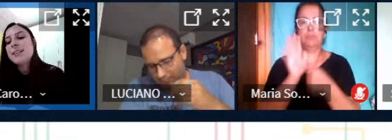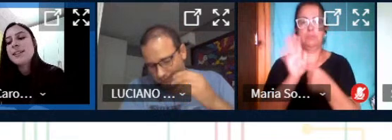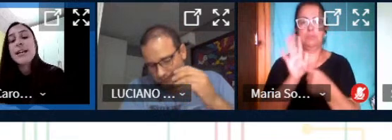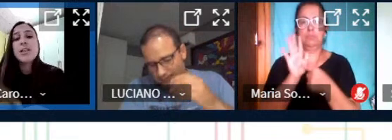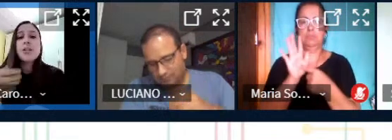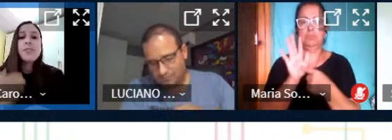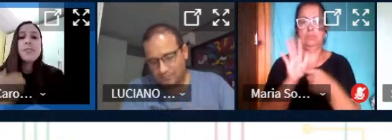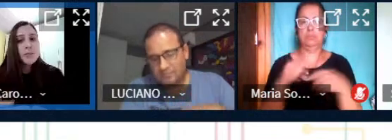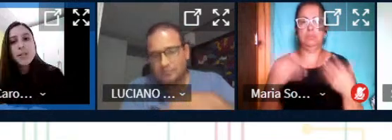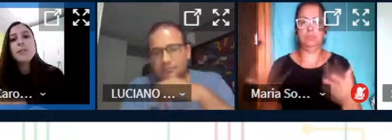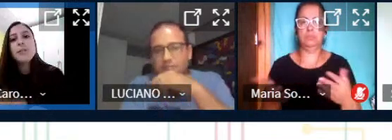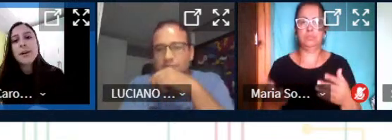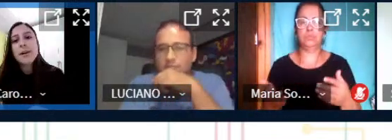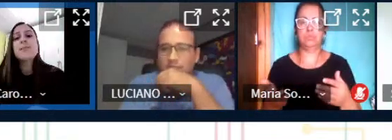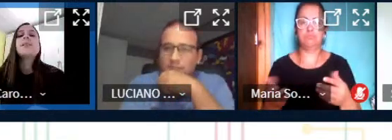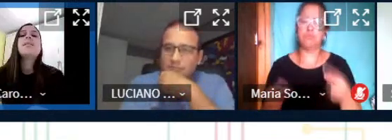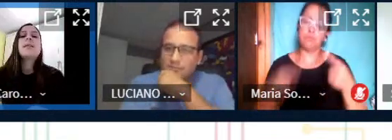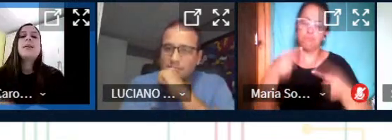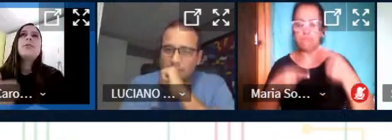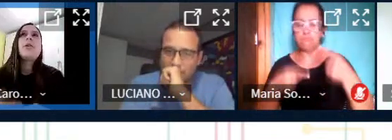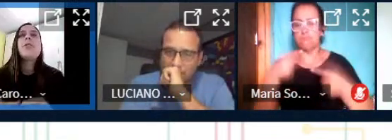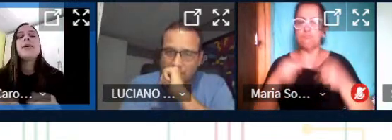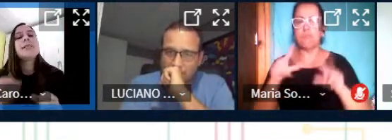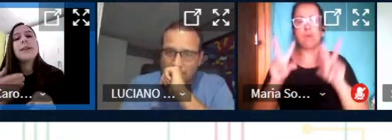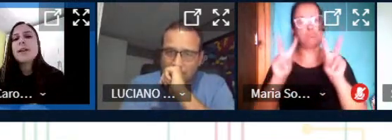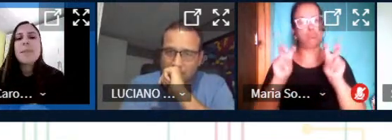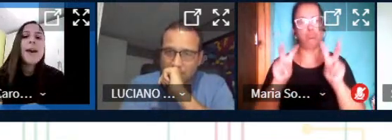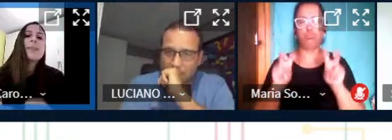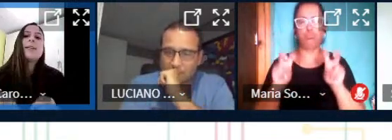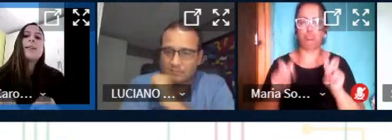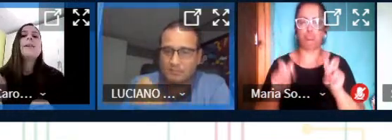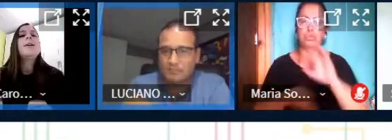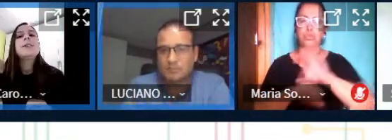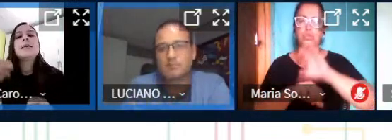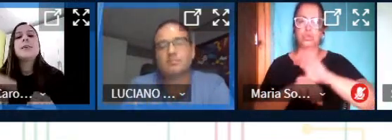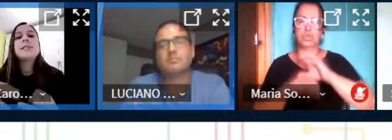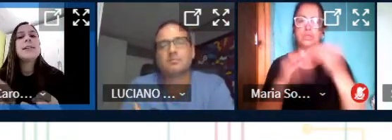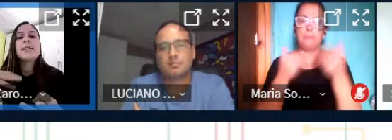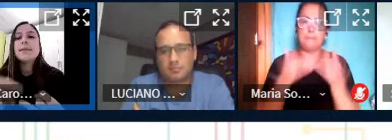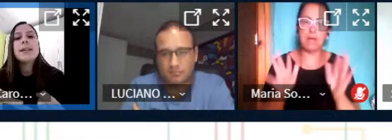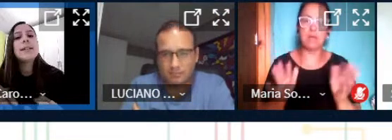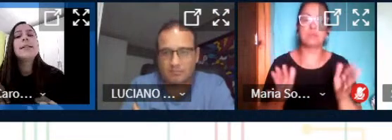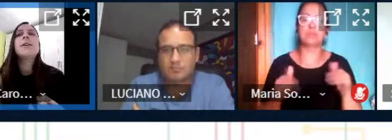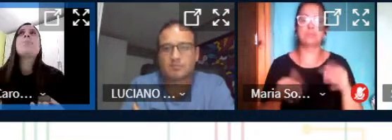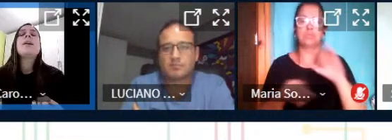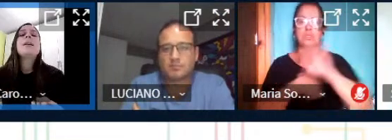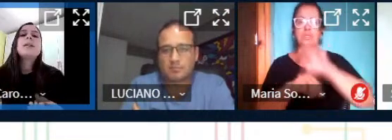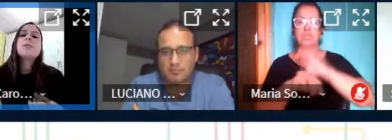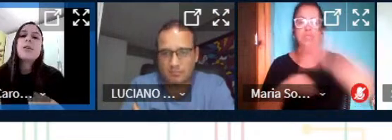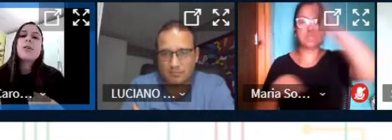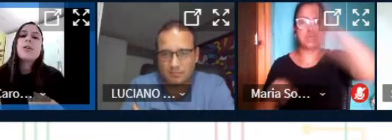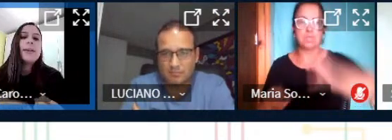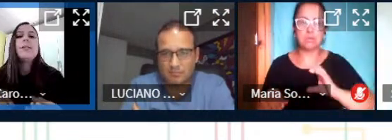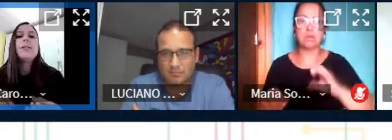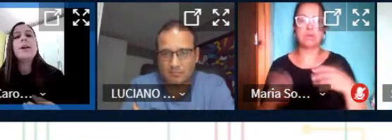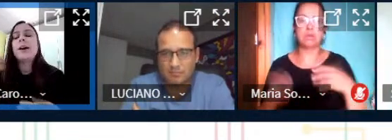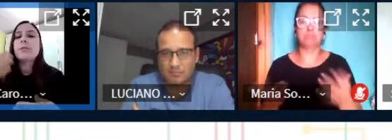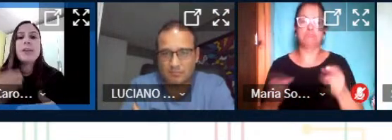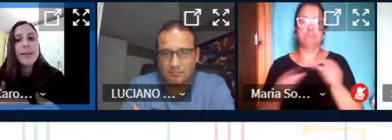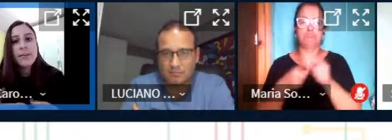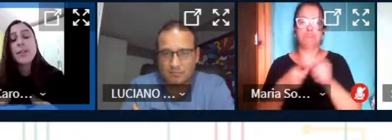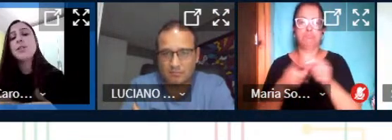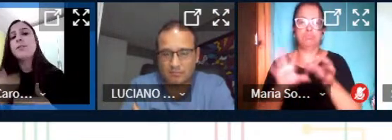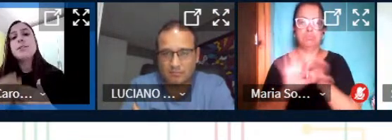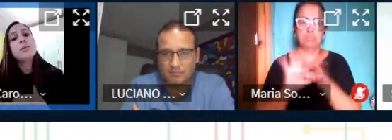e a gente vem discutindo temas que envolvem ciência aberta ciência cidadã software livre